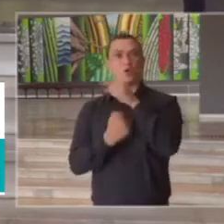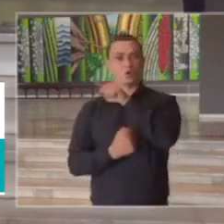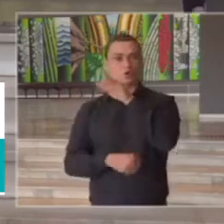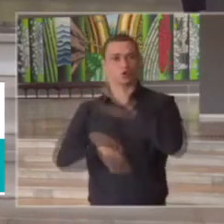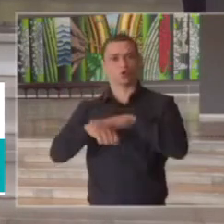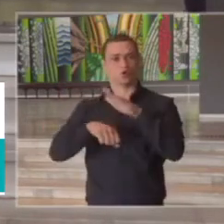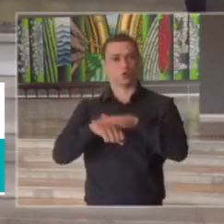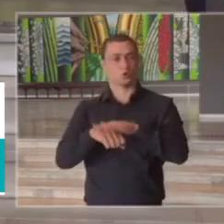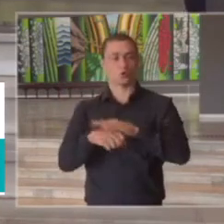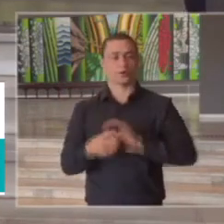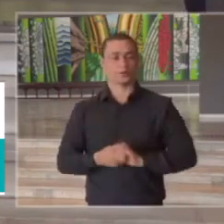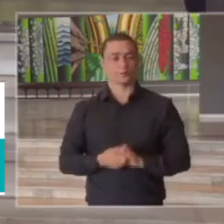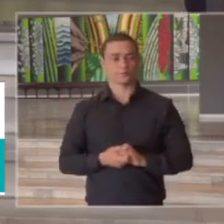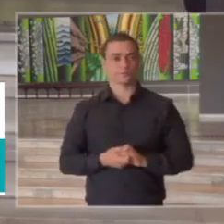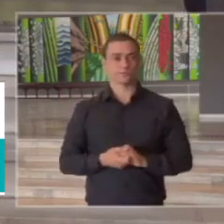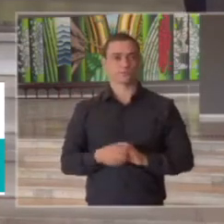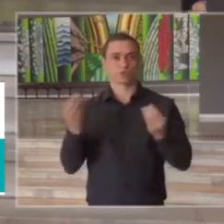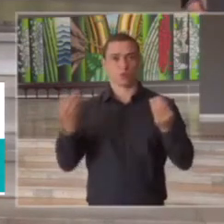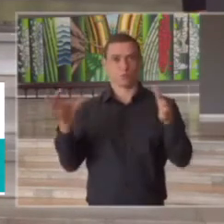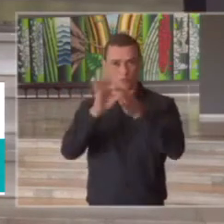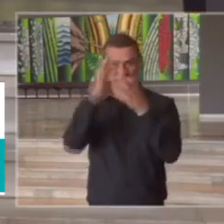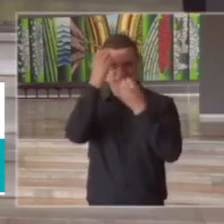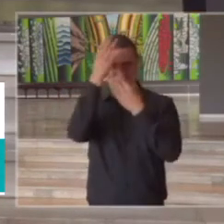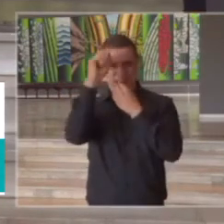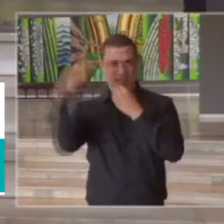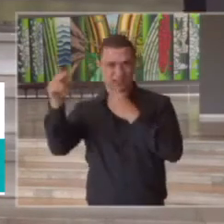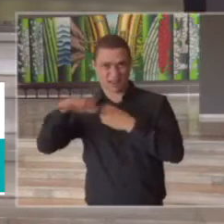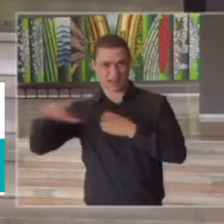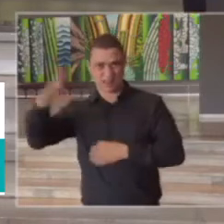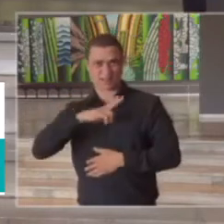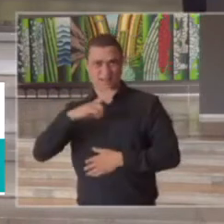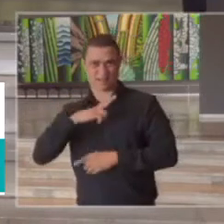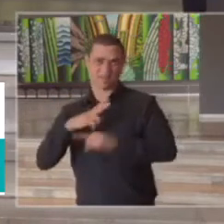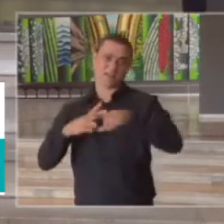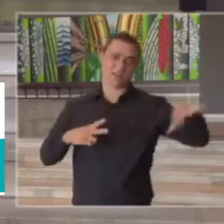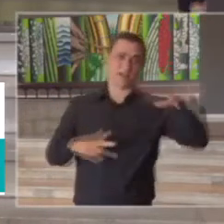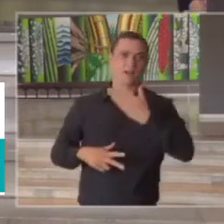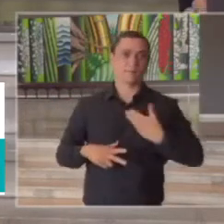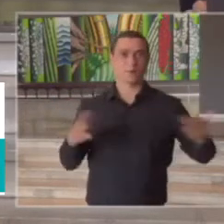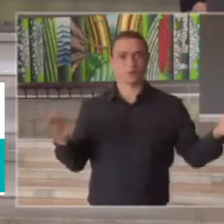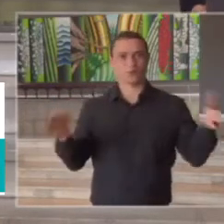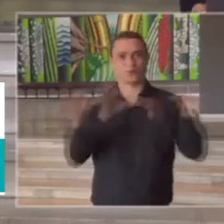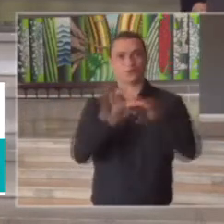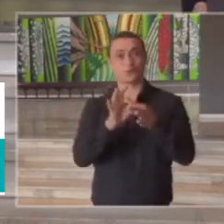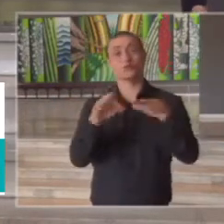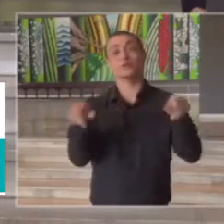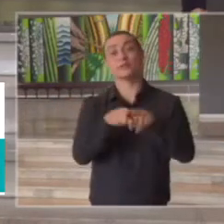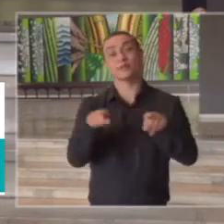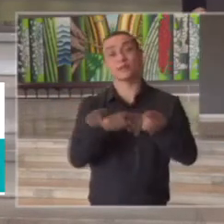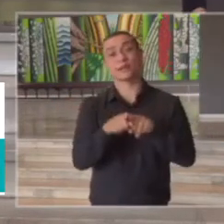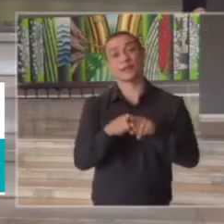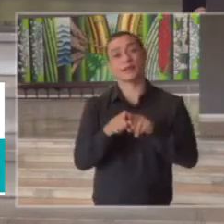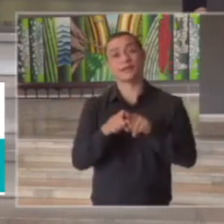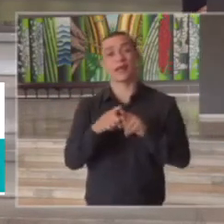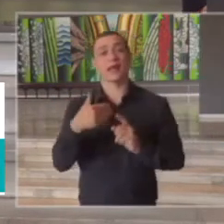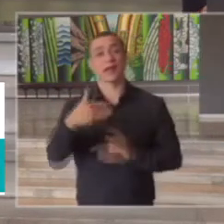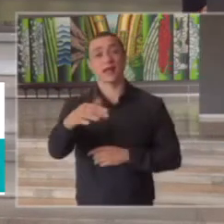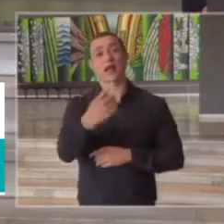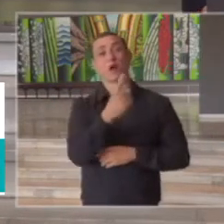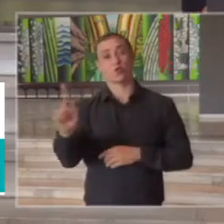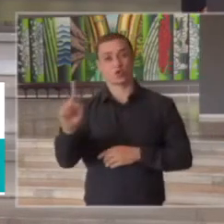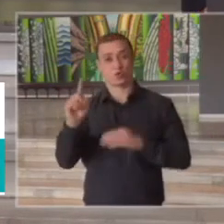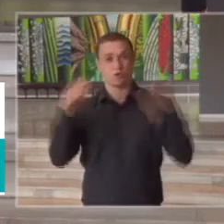elaboração da integração de dados com o setor privado e público e também na última etapa aqui que é